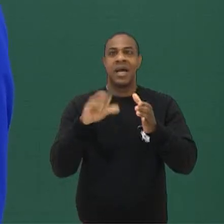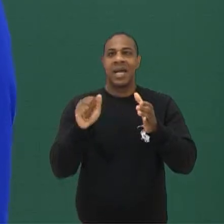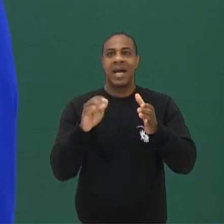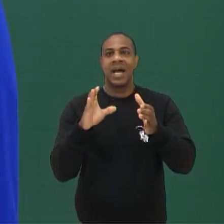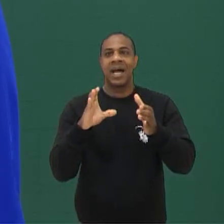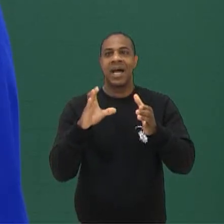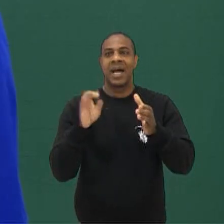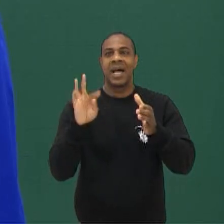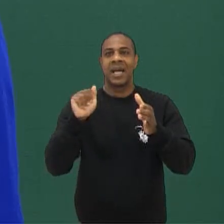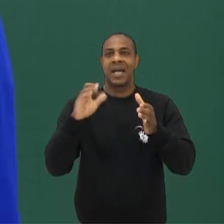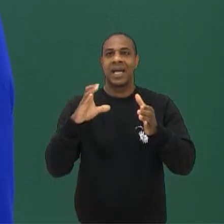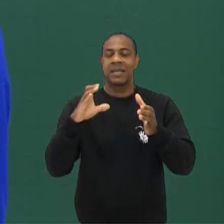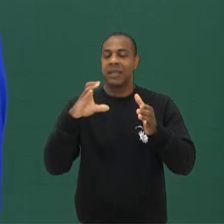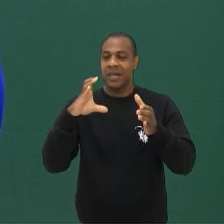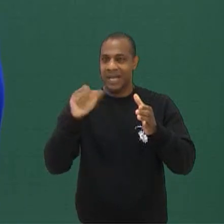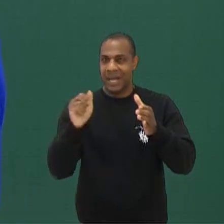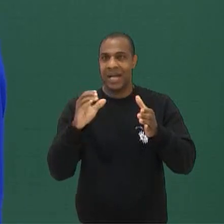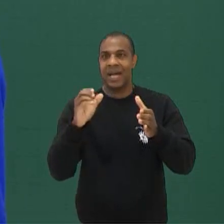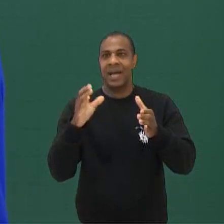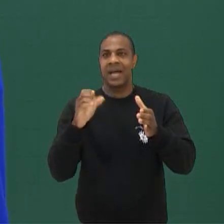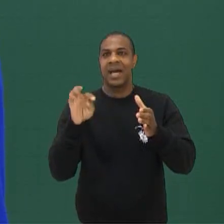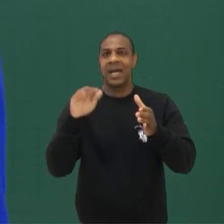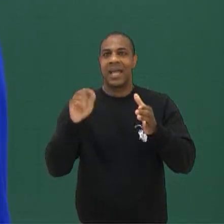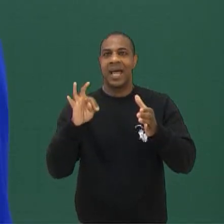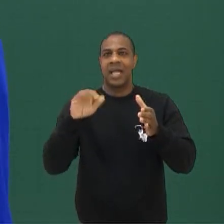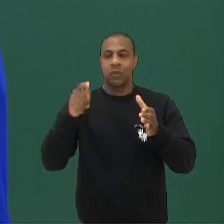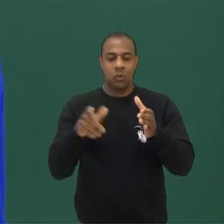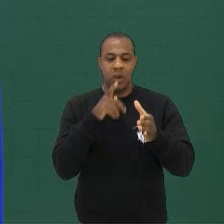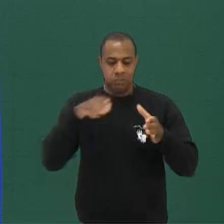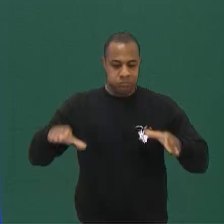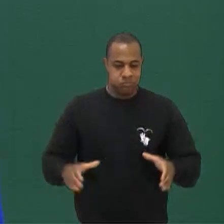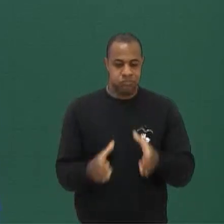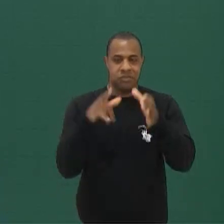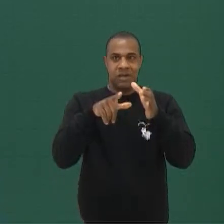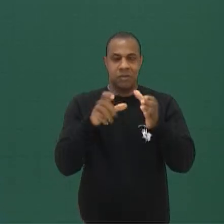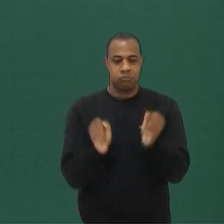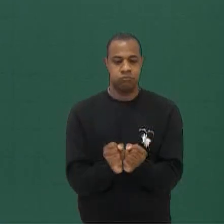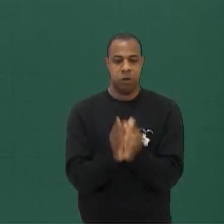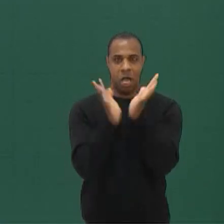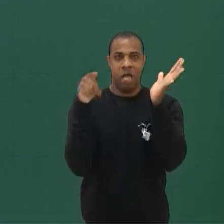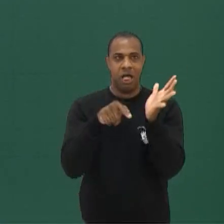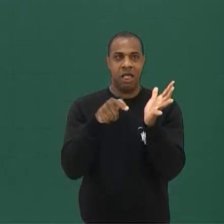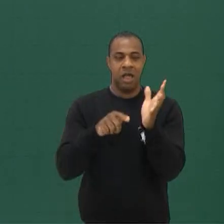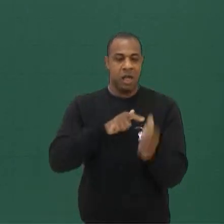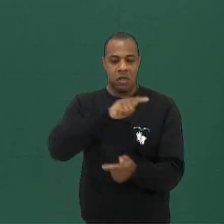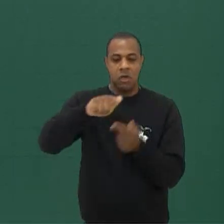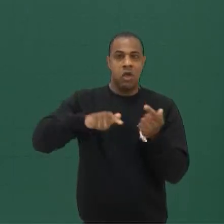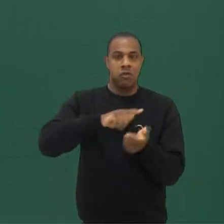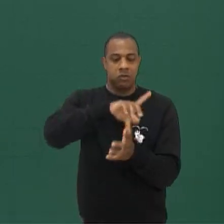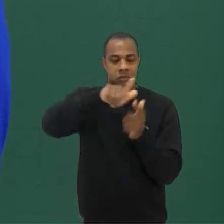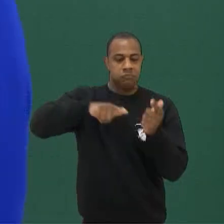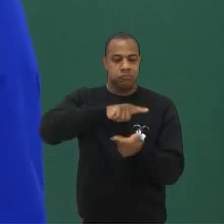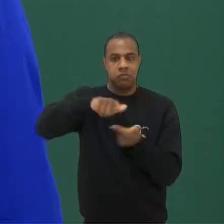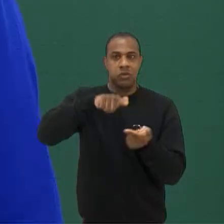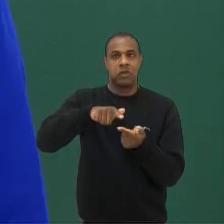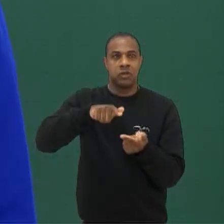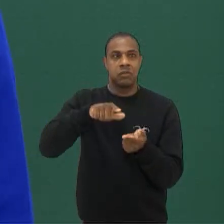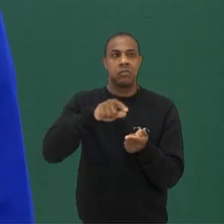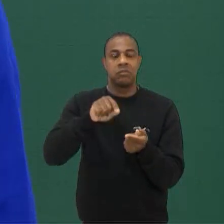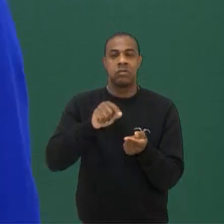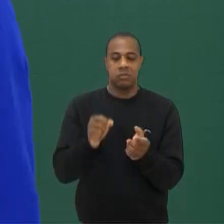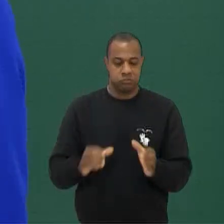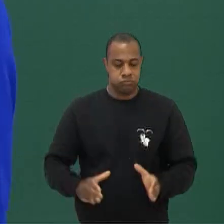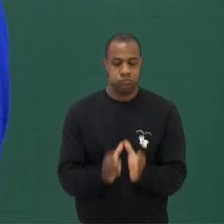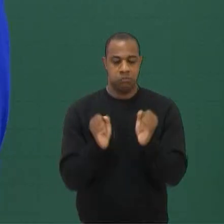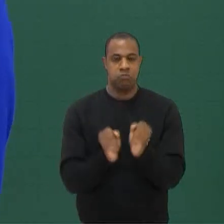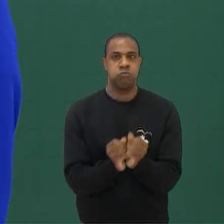acabou explodindo A explosão foi tão intensa Que ele mesmo desapareceu do mapa A geografia do planeta modificou Basicamente a explosão desse